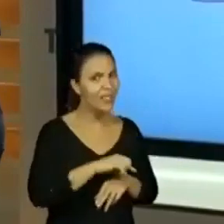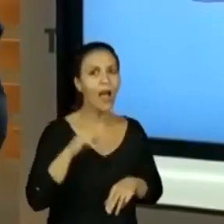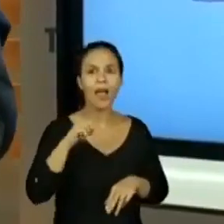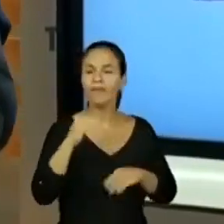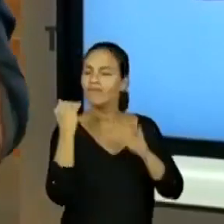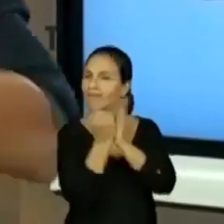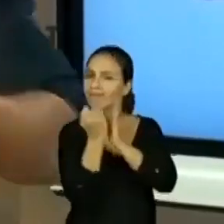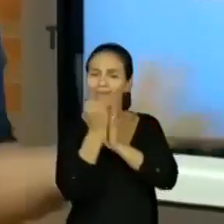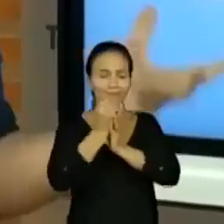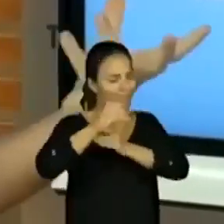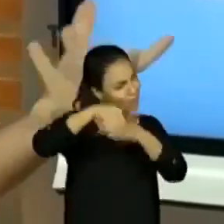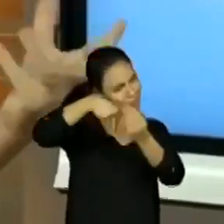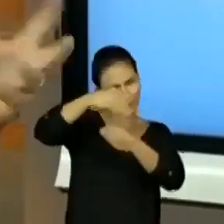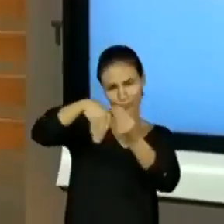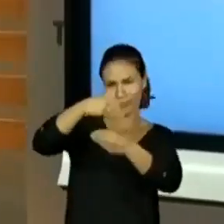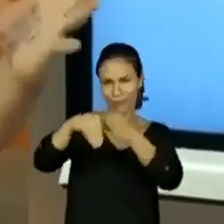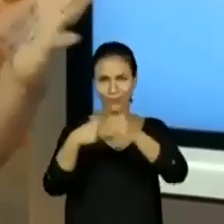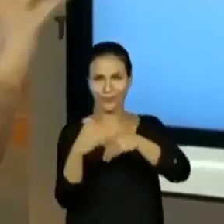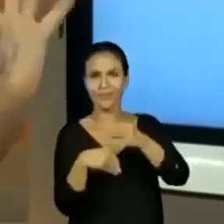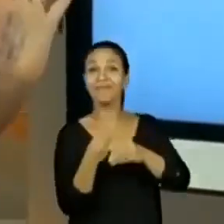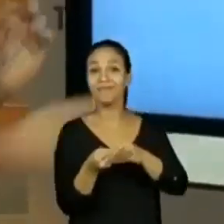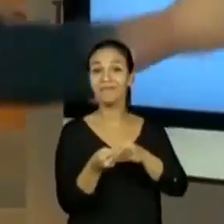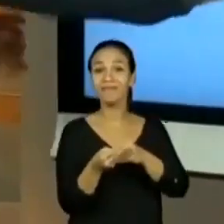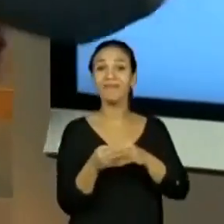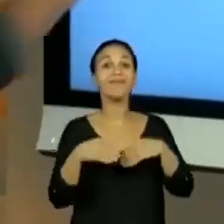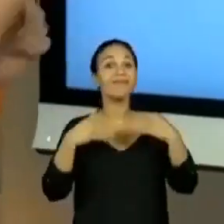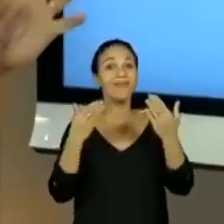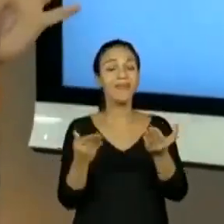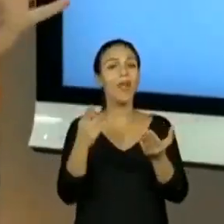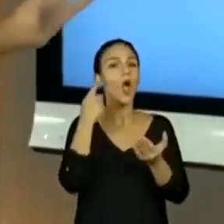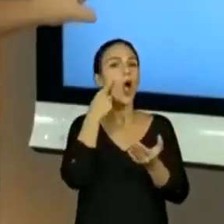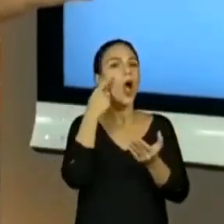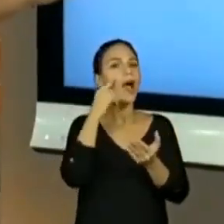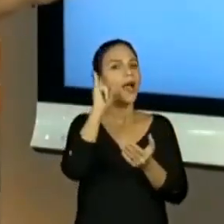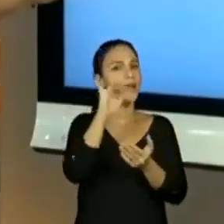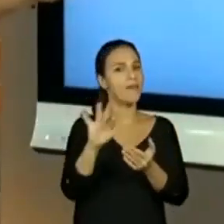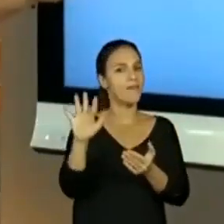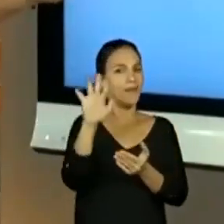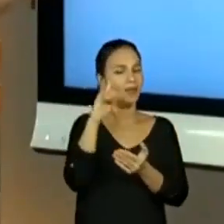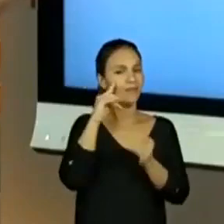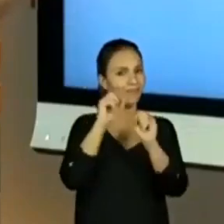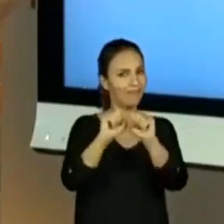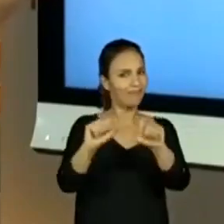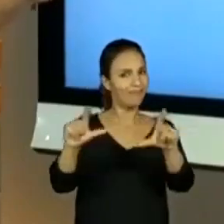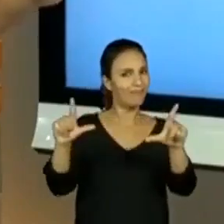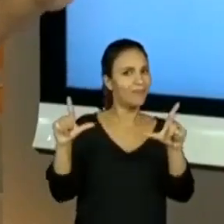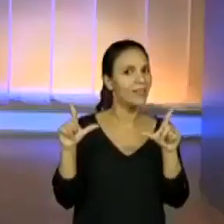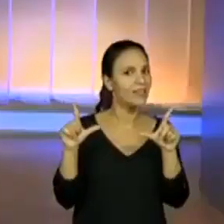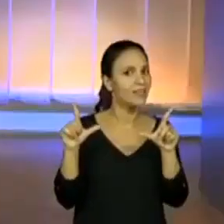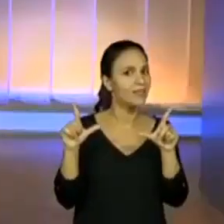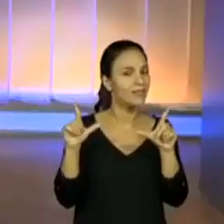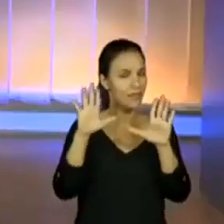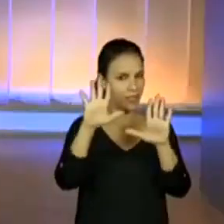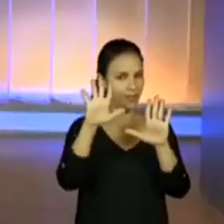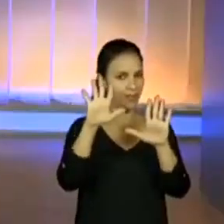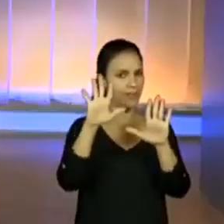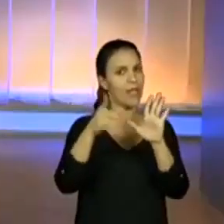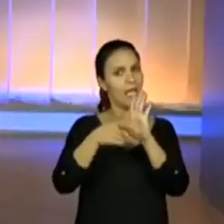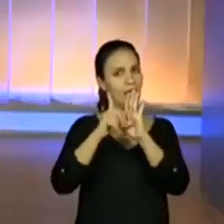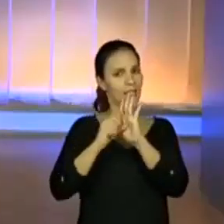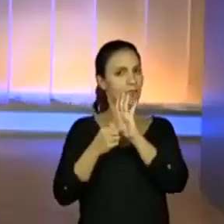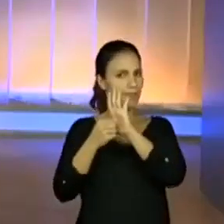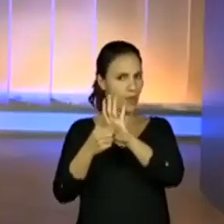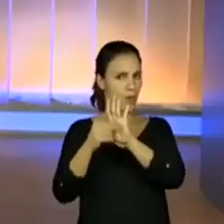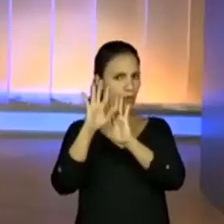do brasileiro. E aí a gente chega, mais ou menos, a esta imagem. Olha só. Já? Vamos lá? Antes de passar para a próxima